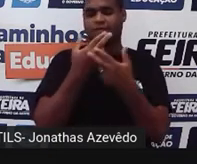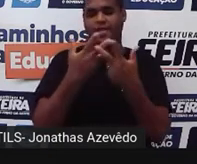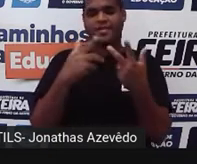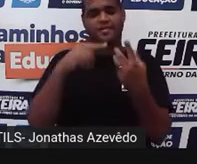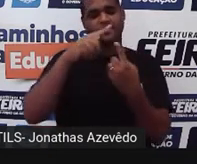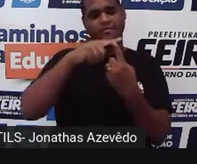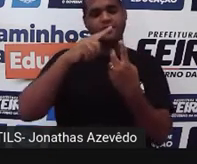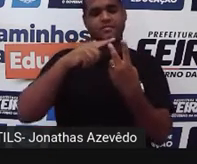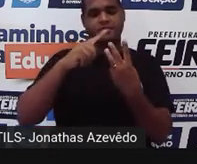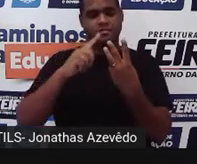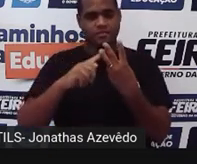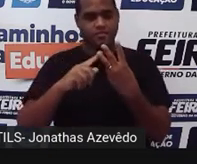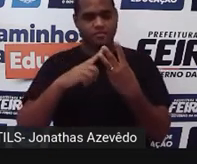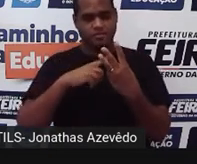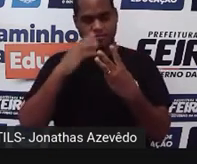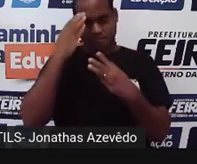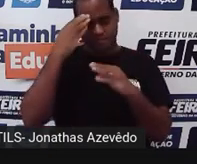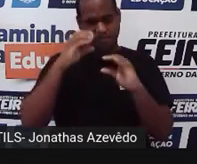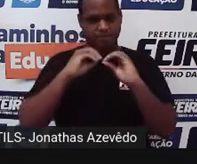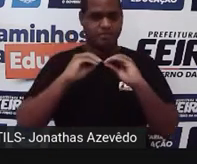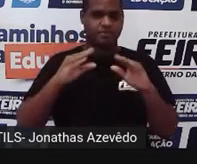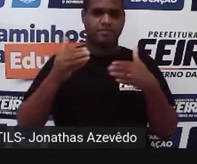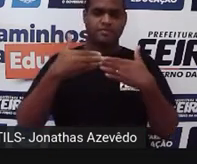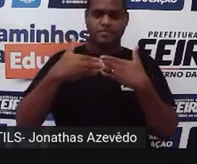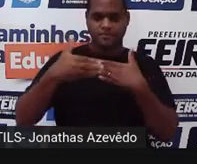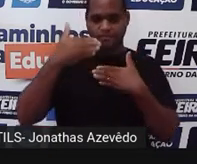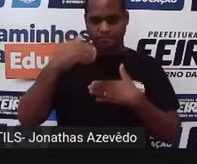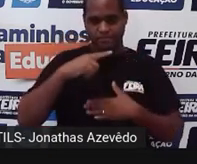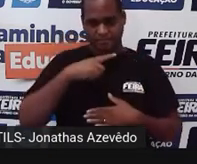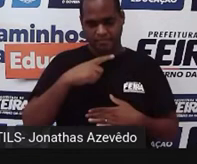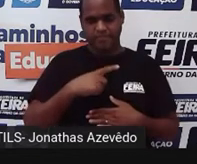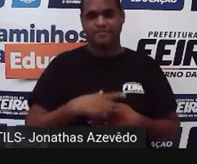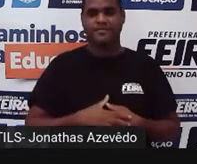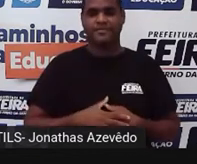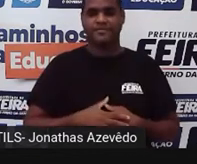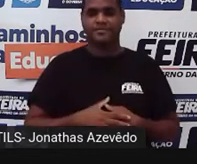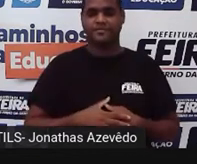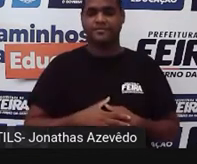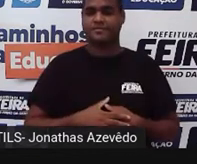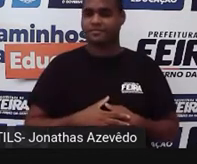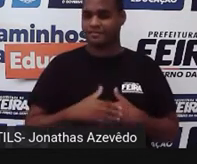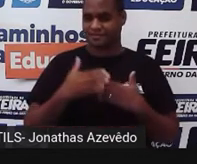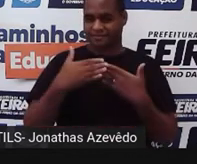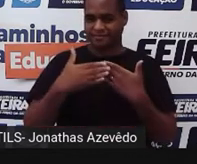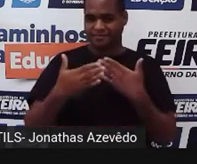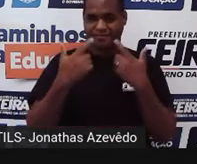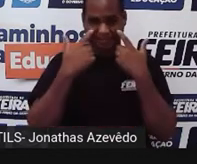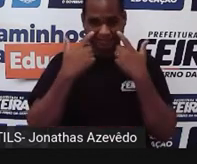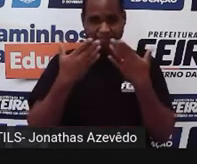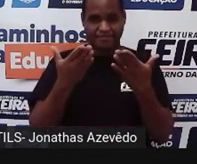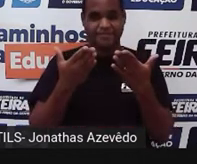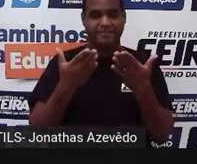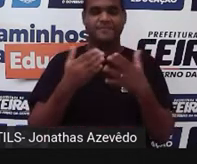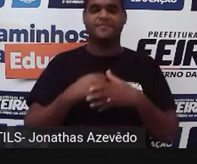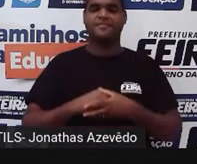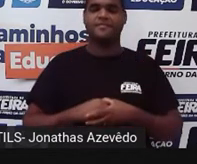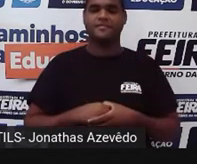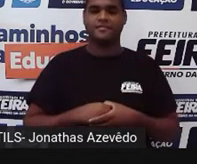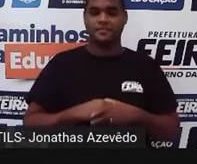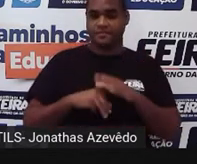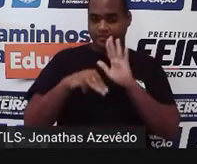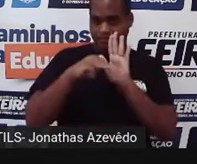E você vai entender isso aqui a partir de agora. Tá bom? Então vamos lá. Está aqui. Digamos que esse seja